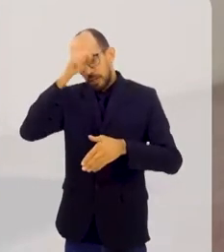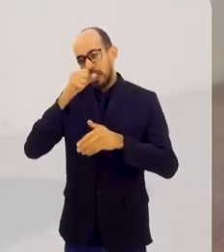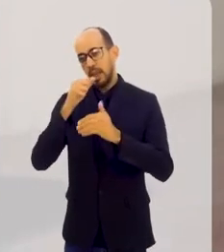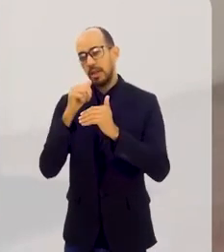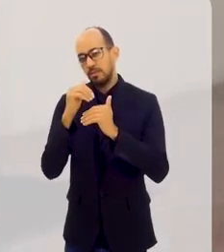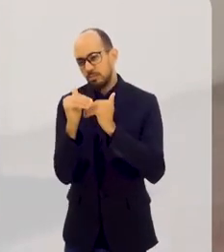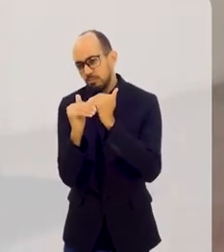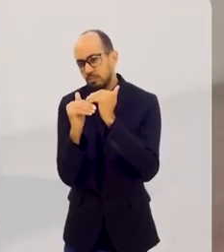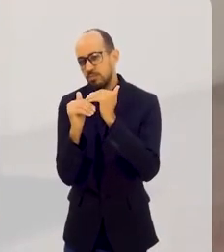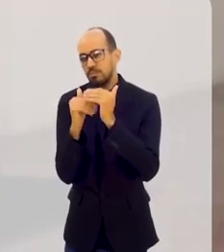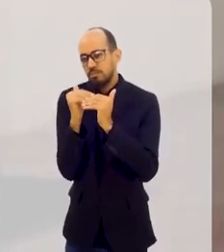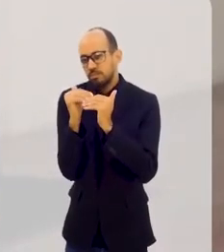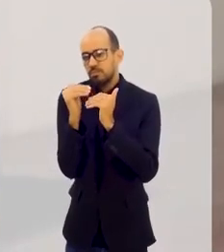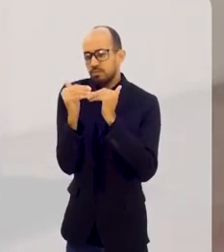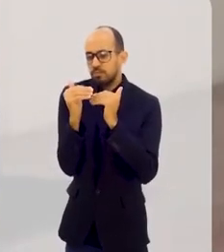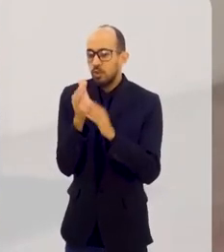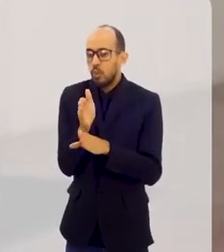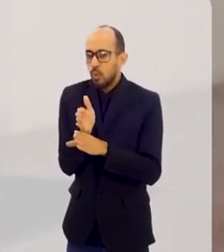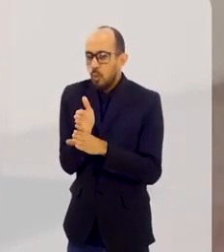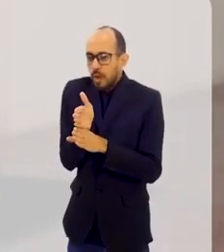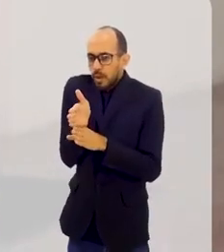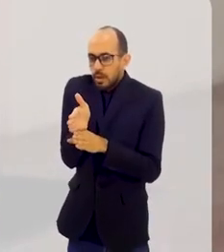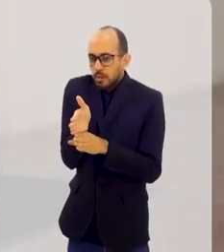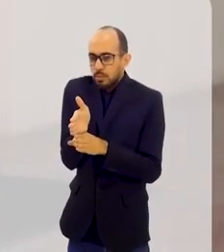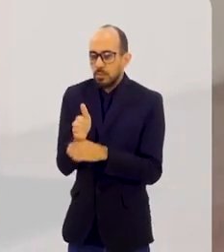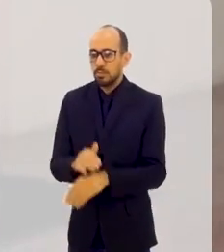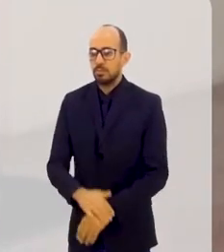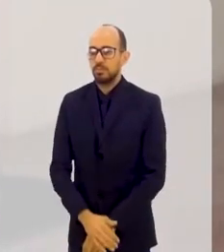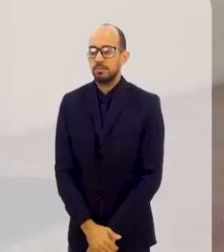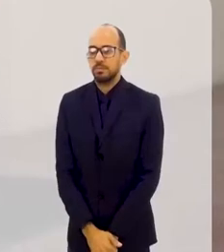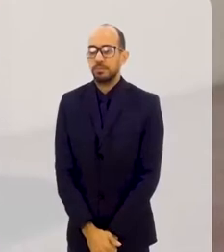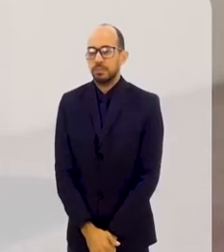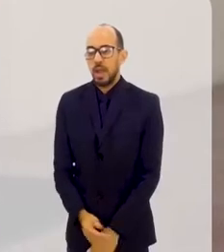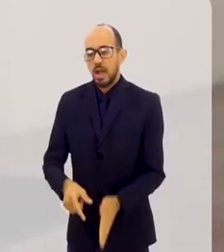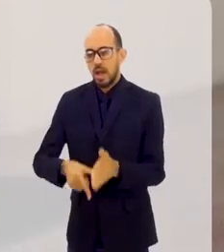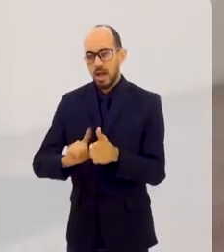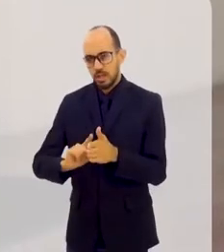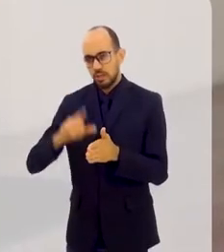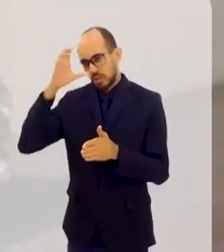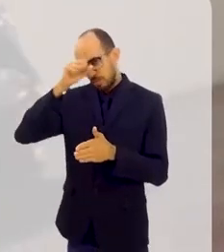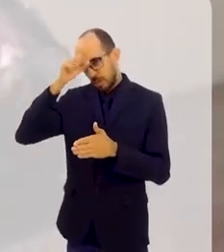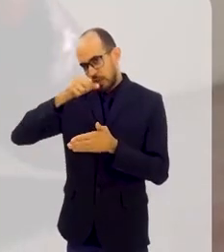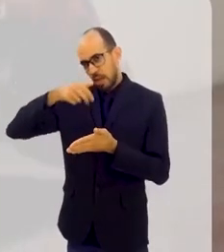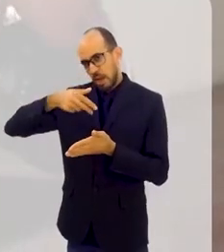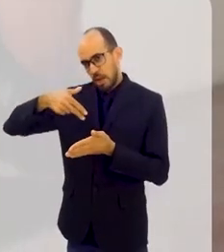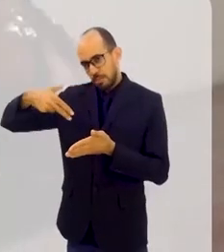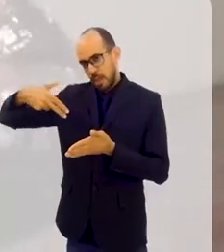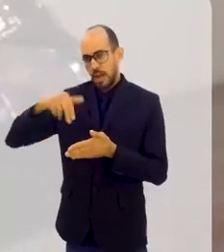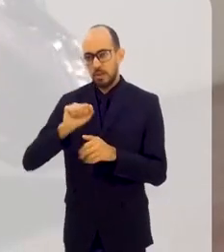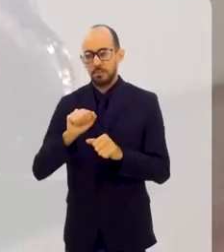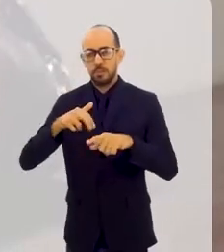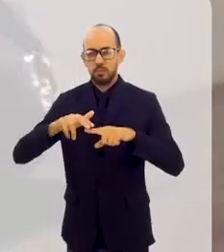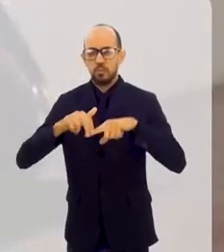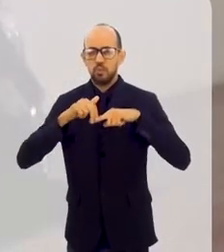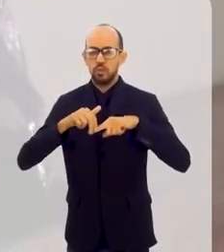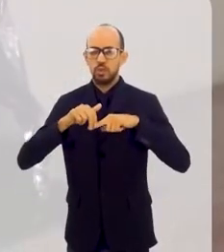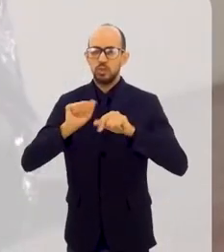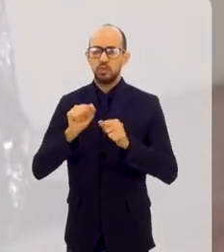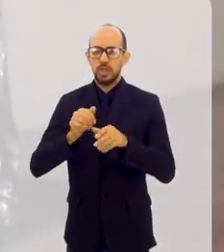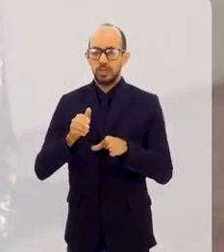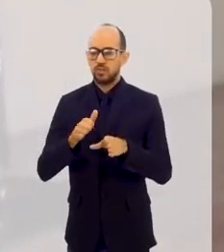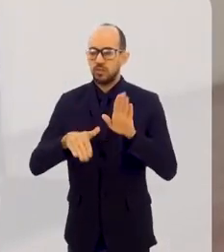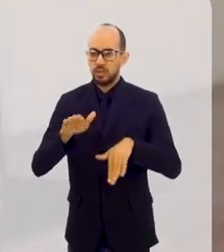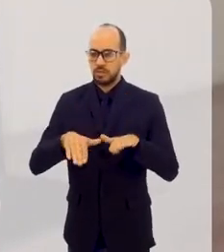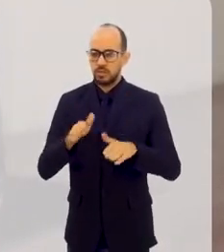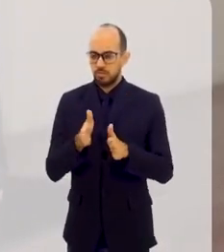de equilíbrio. Muitos não sentam para aprender antes de começar a caminhar. Por isso que se desviam